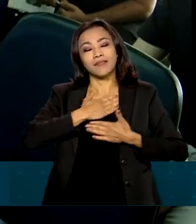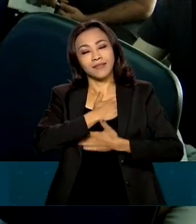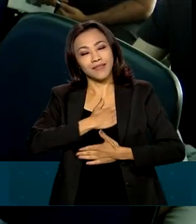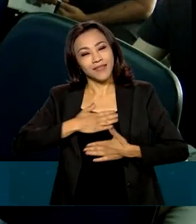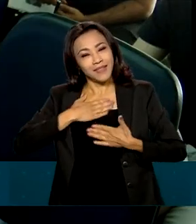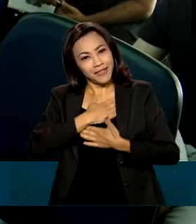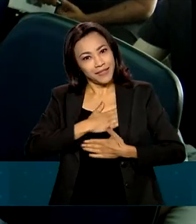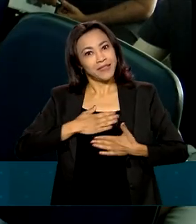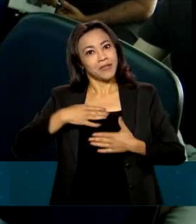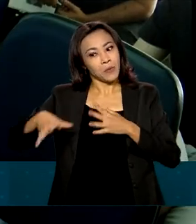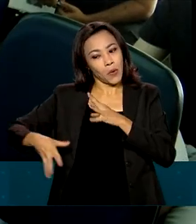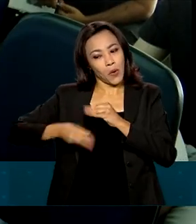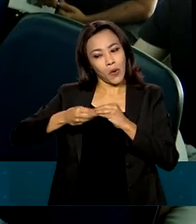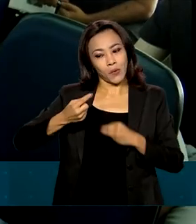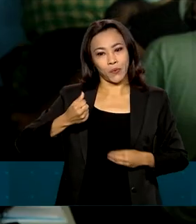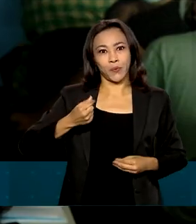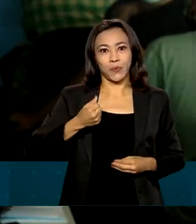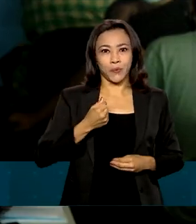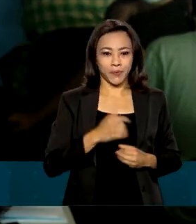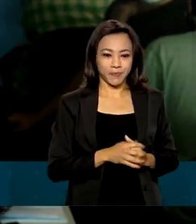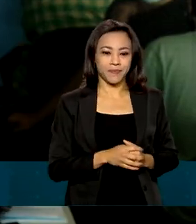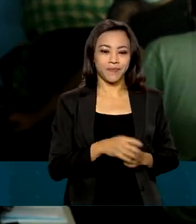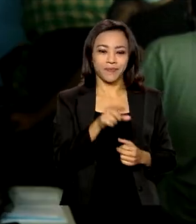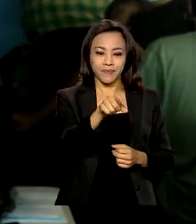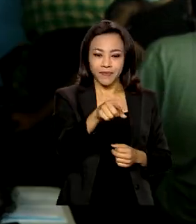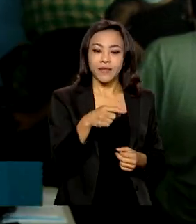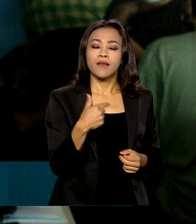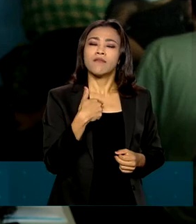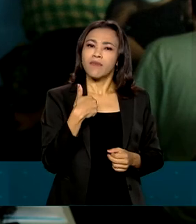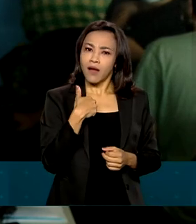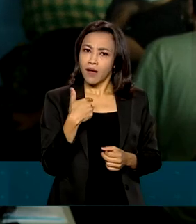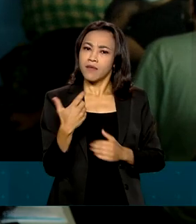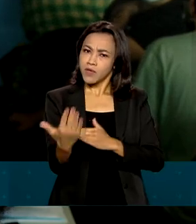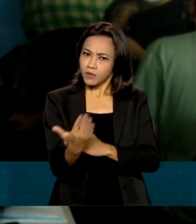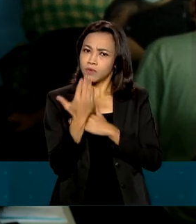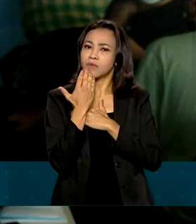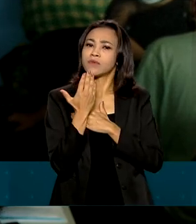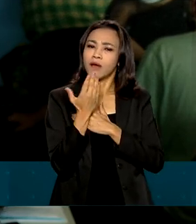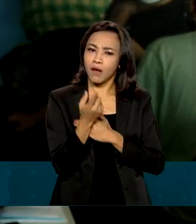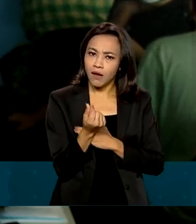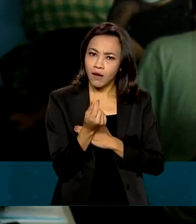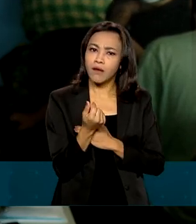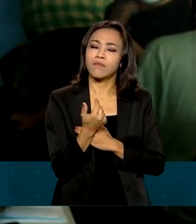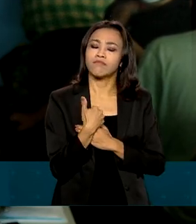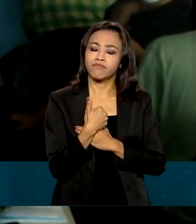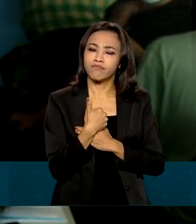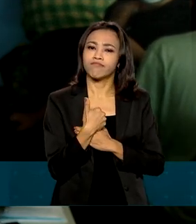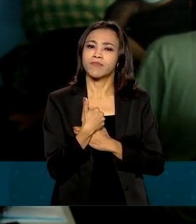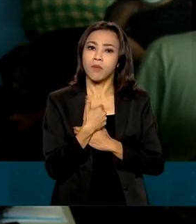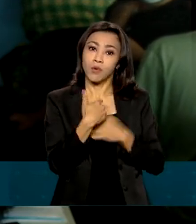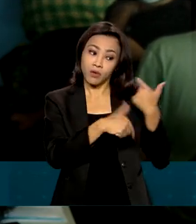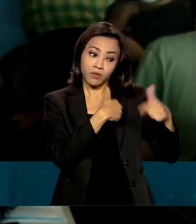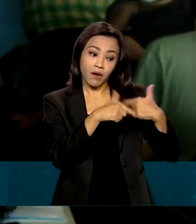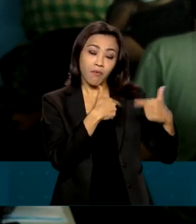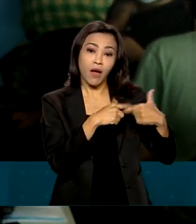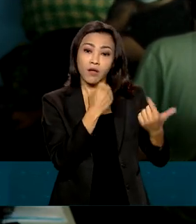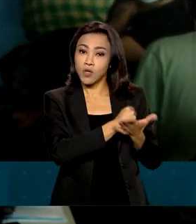com a renda extra que vai receber. Temporariamente vai me reerguer, eu faço trabalho informal